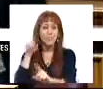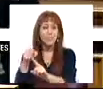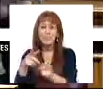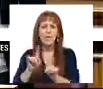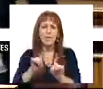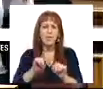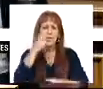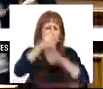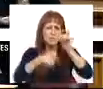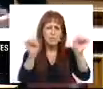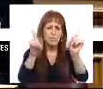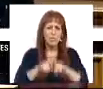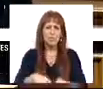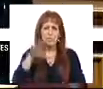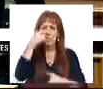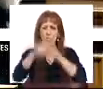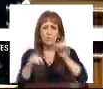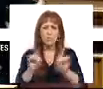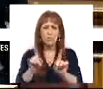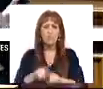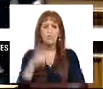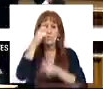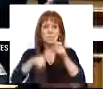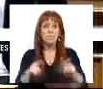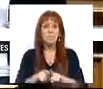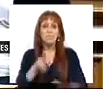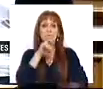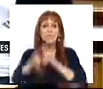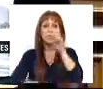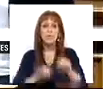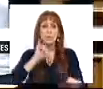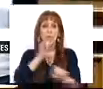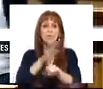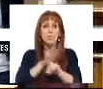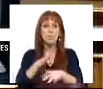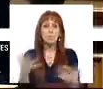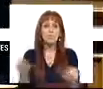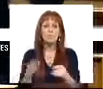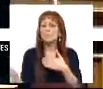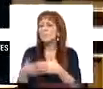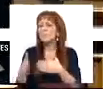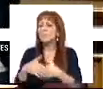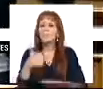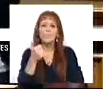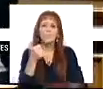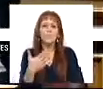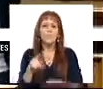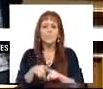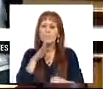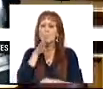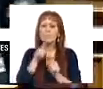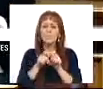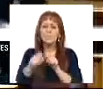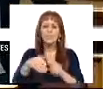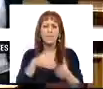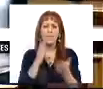Não é para as populações, nem para os utentes. Para os utentes as respostas são outras. Encerrem-se 51 comboios